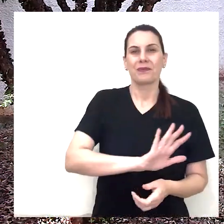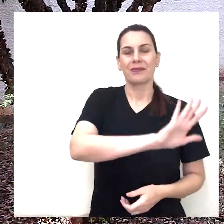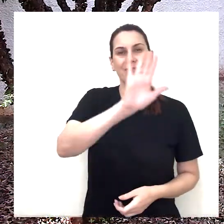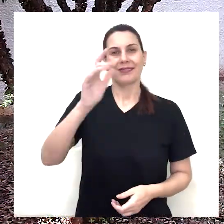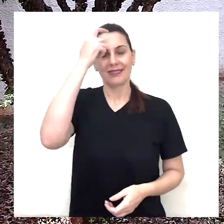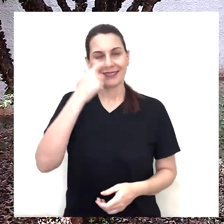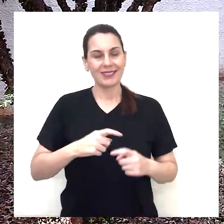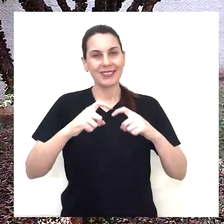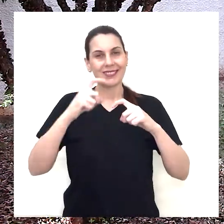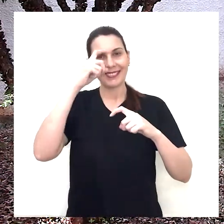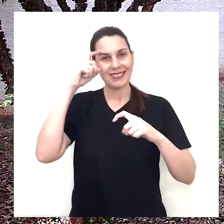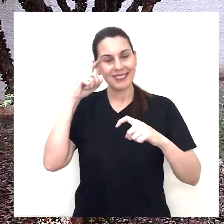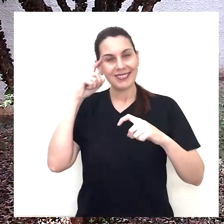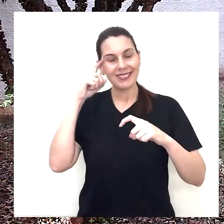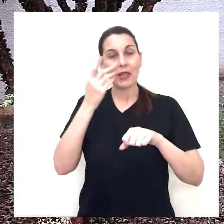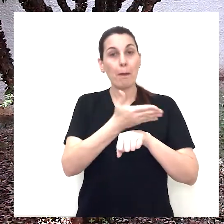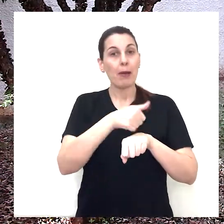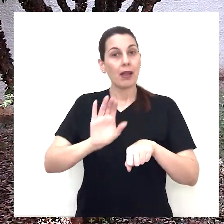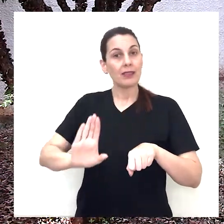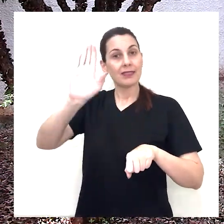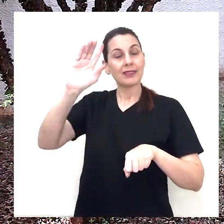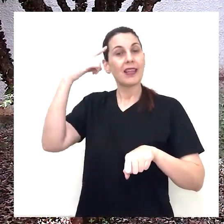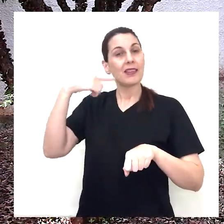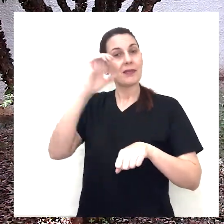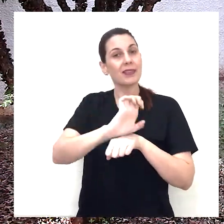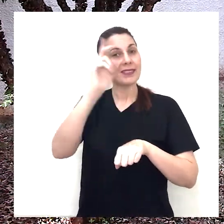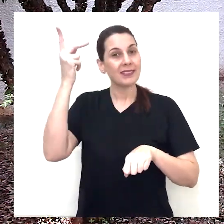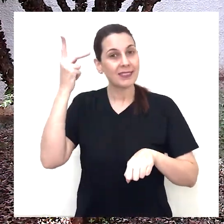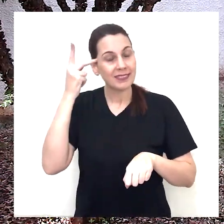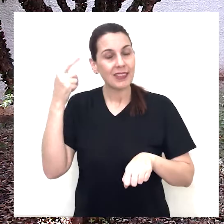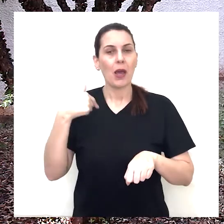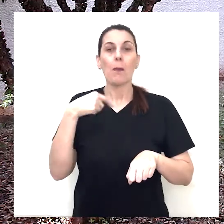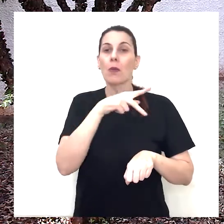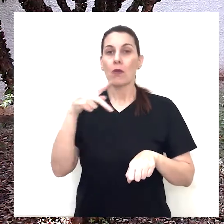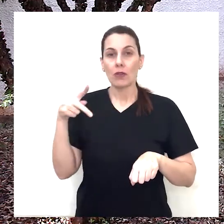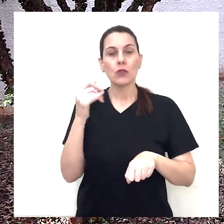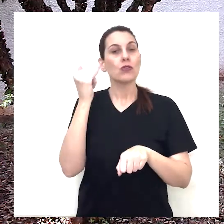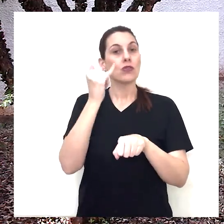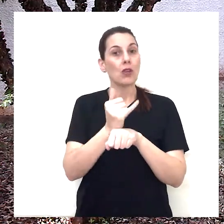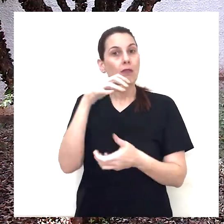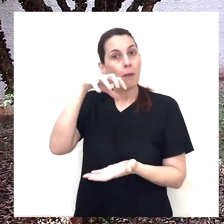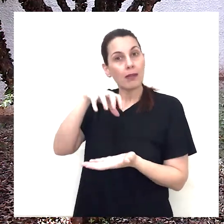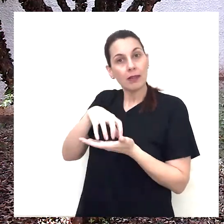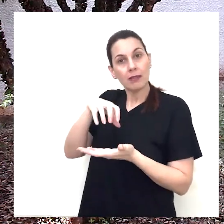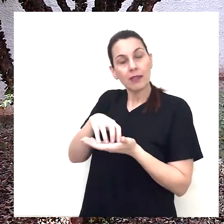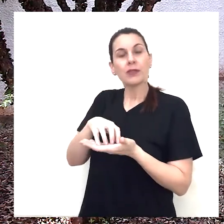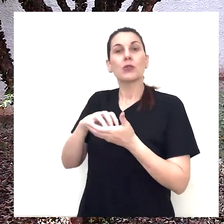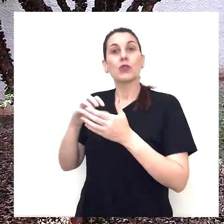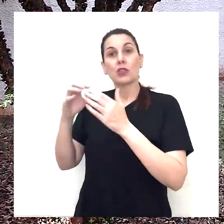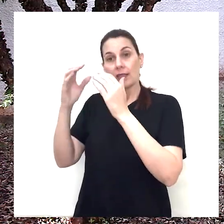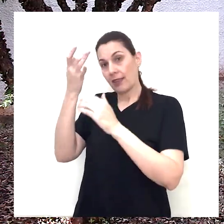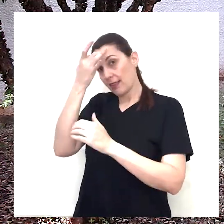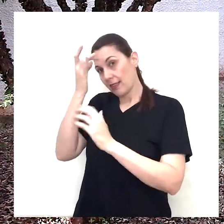Olá pessoal, aqui é o Dr. Lee, pré-candidato a deputado estadual. Eu sou professor titular, chefe do departamento de Neurologia,